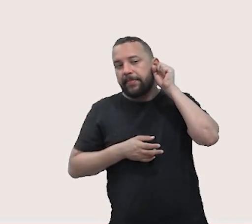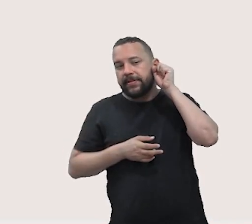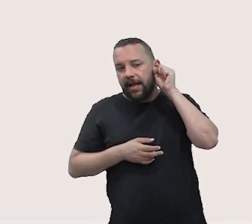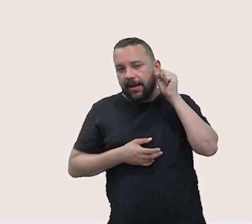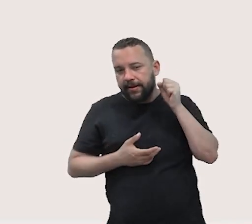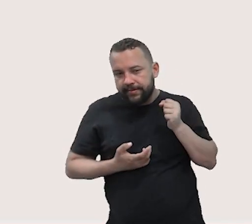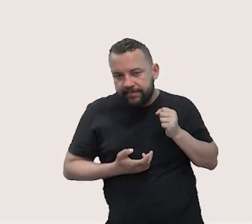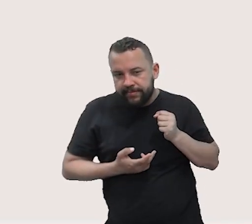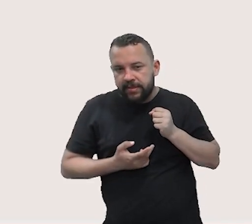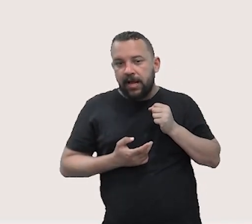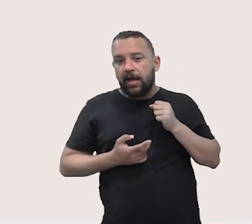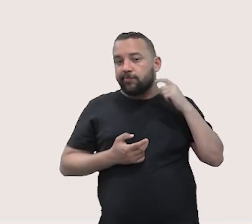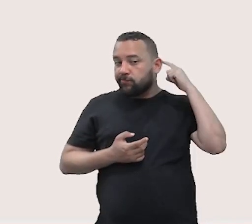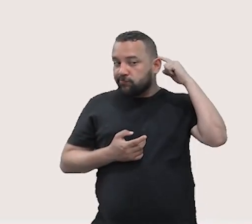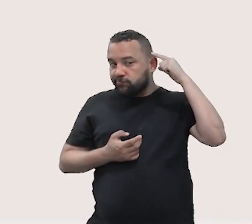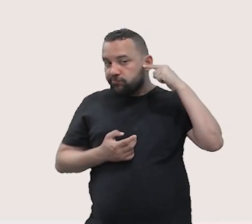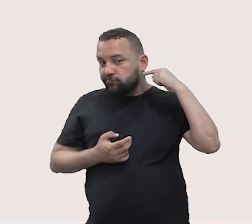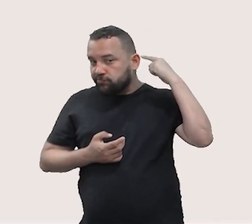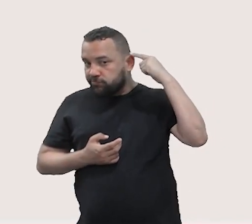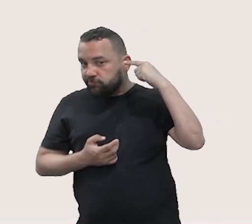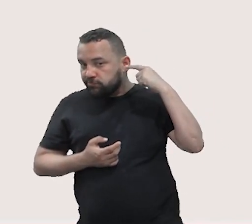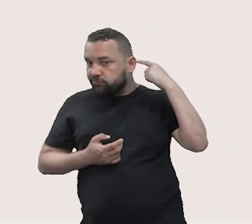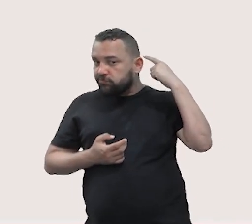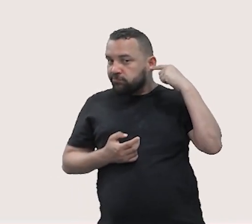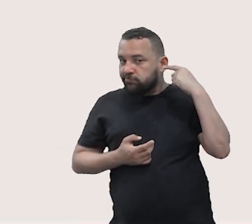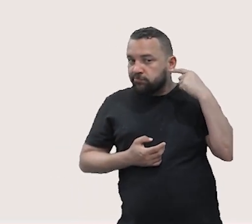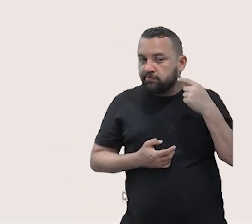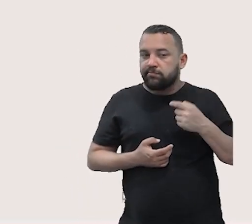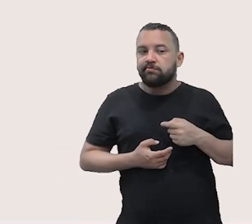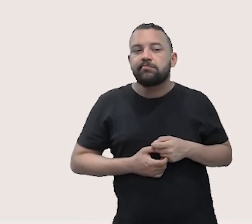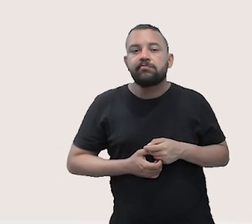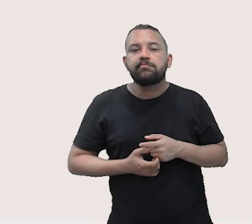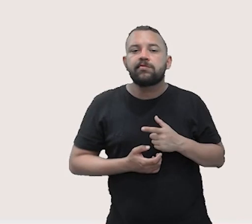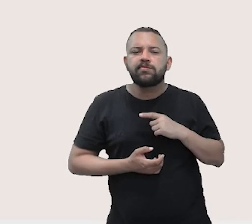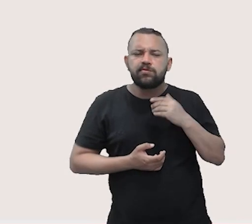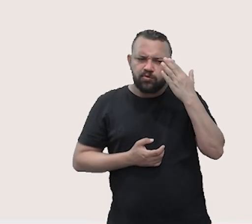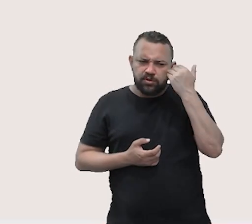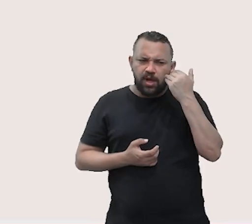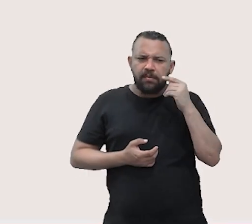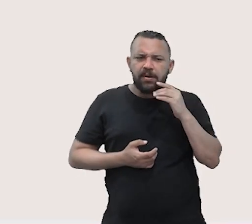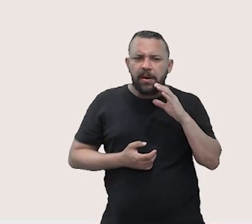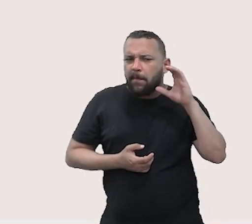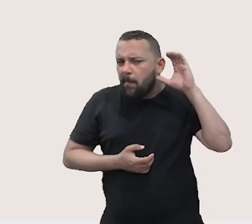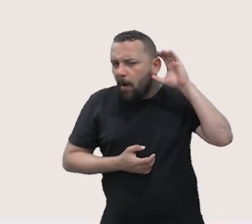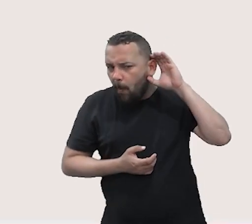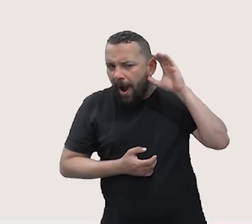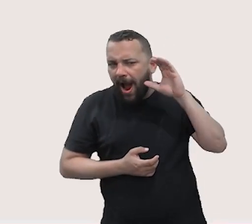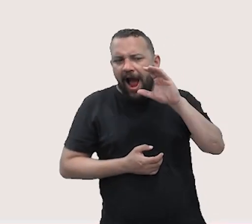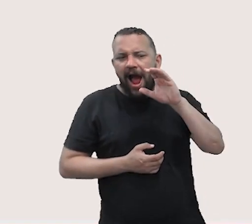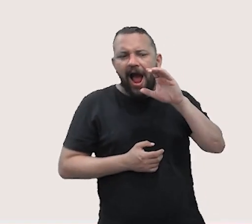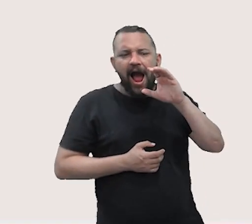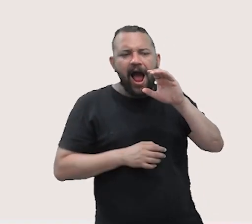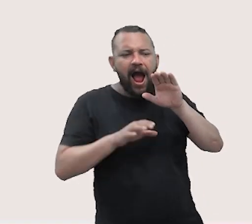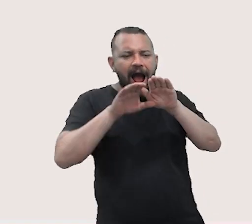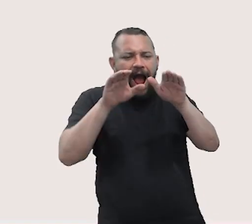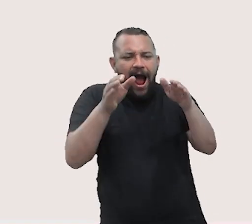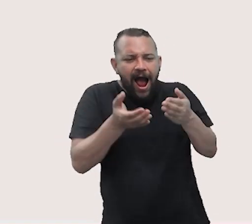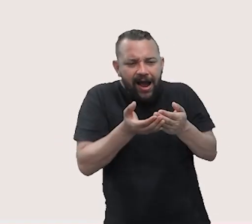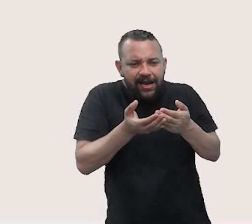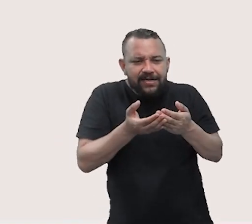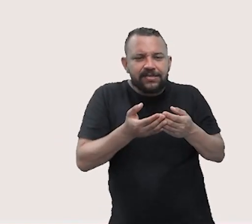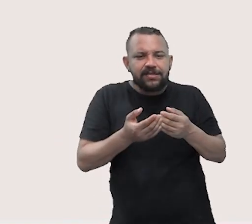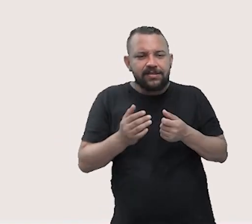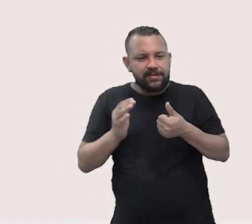onde a nossa orelha, como nossa caixa acústica, e eu não sei se você sabe, Mequetreff, você com sua impressão